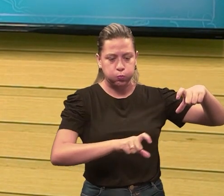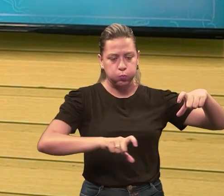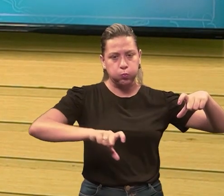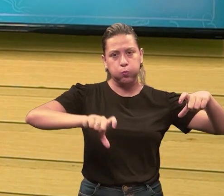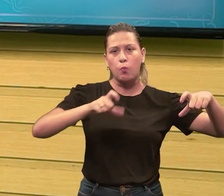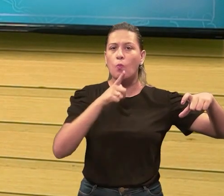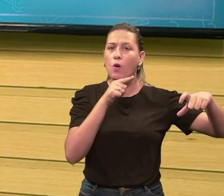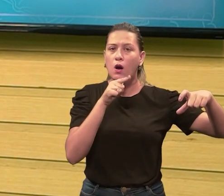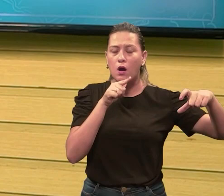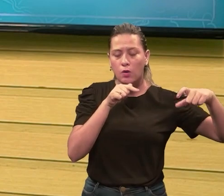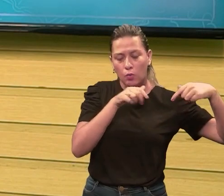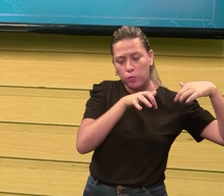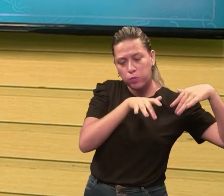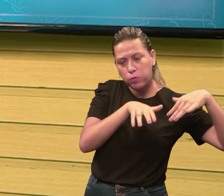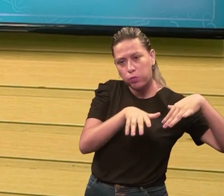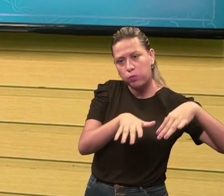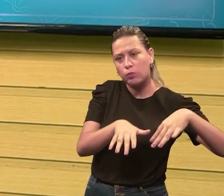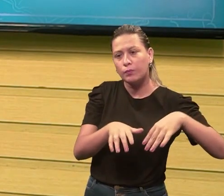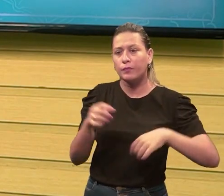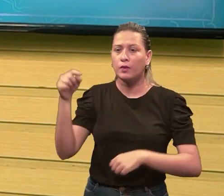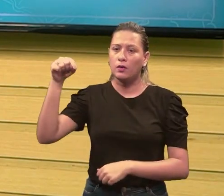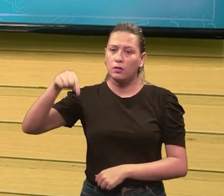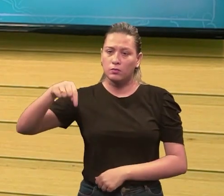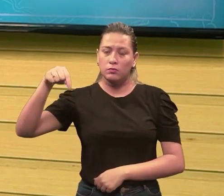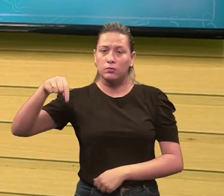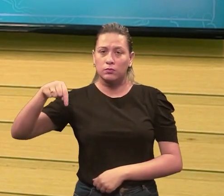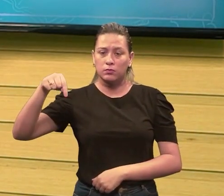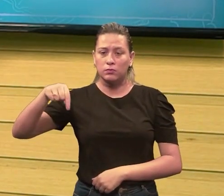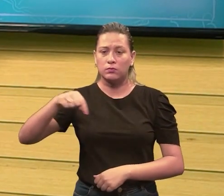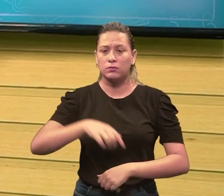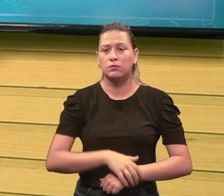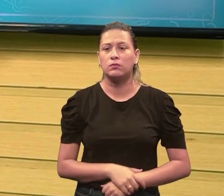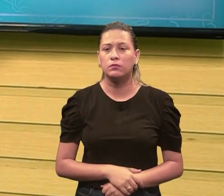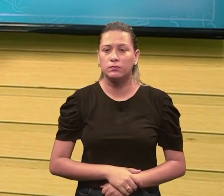maior fluxo de água, nesse caso aqui. E aqui,